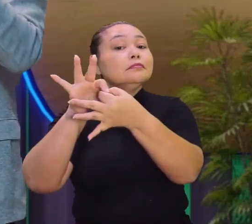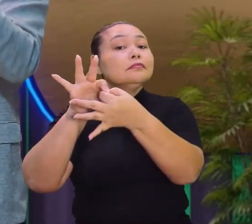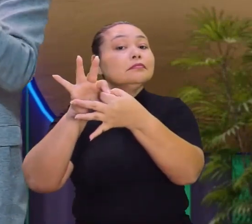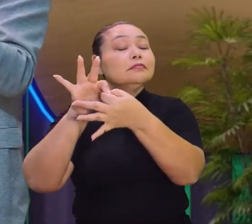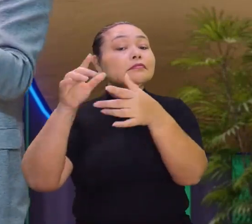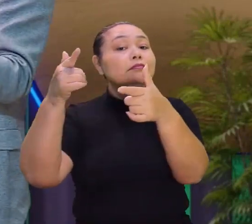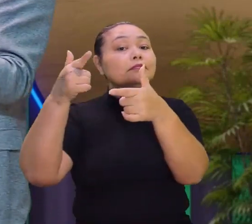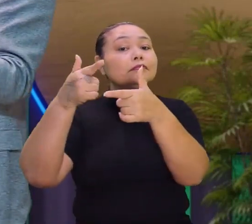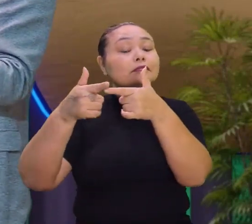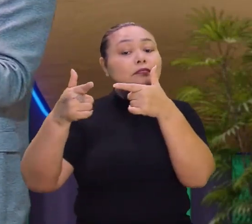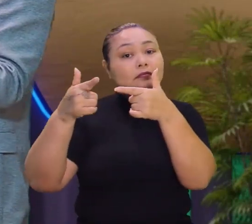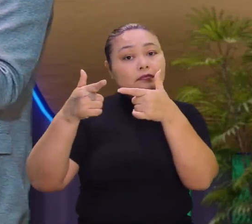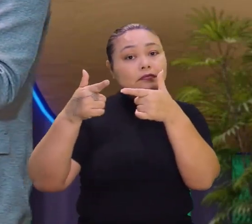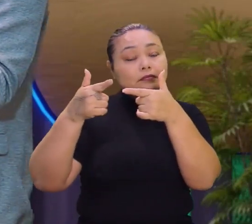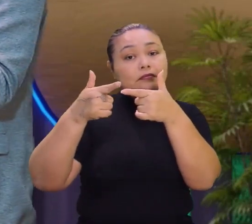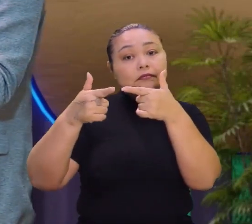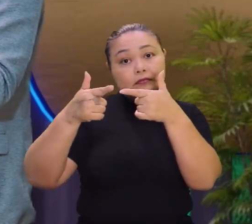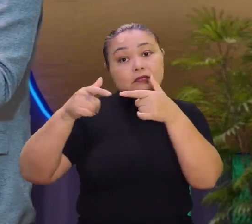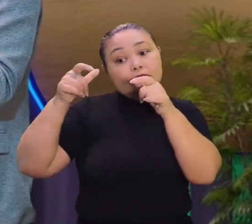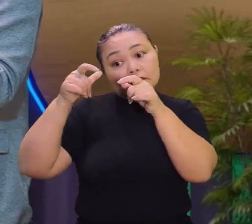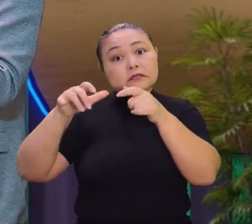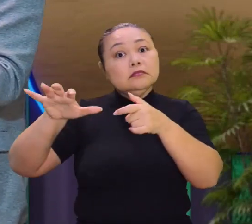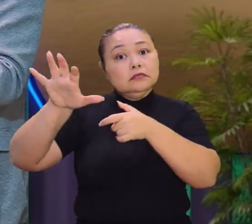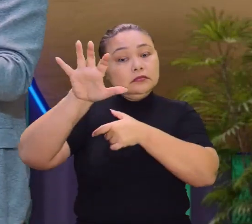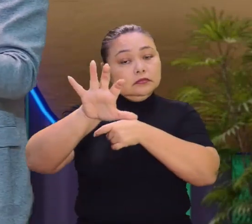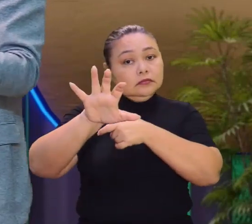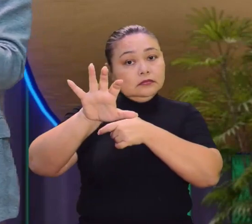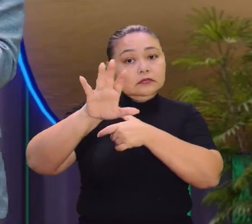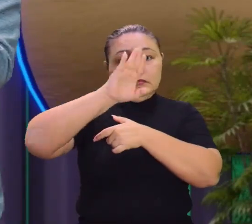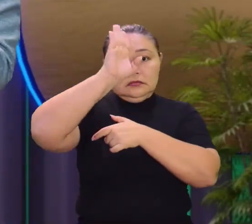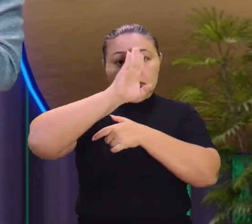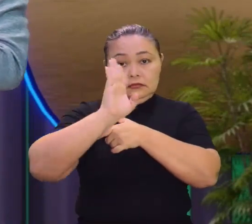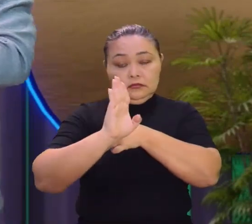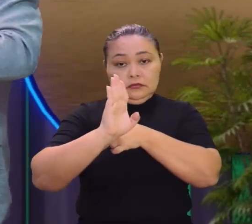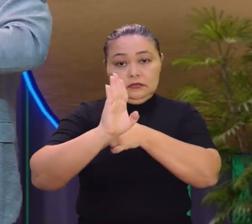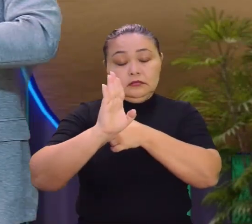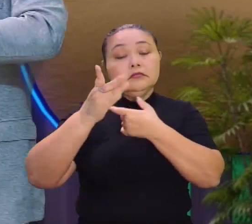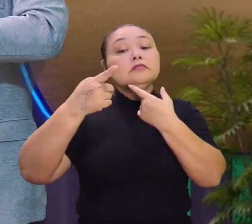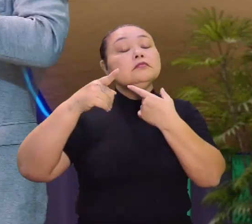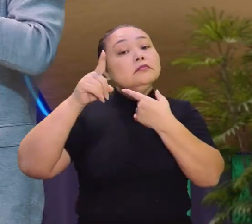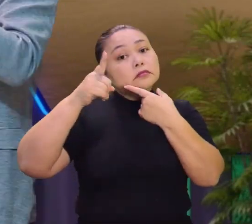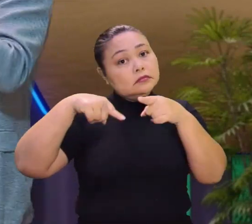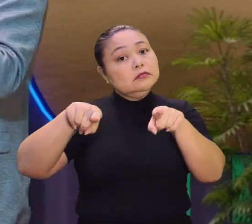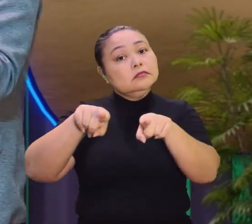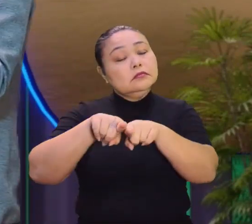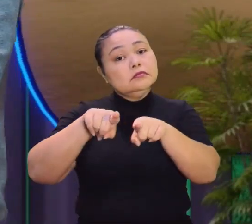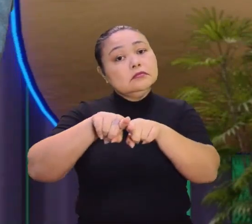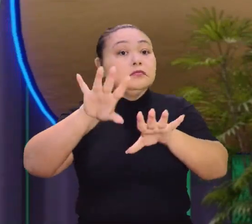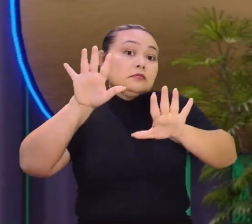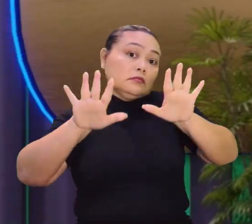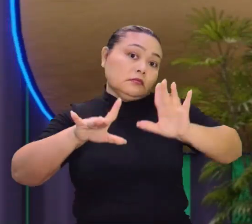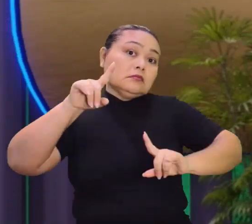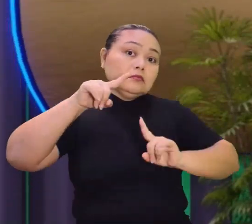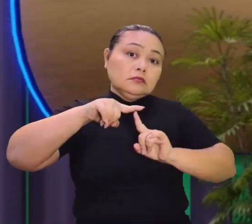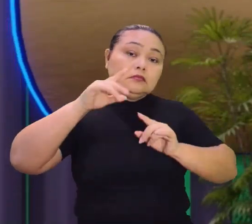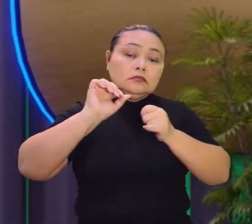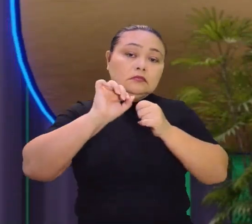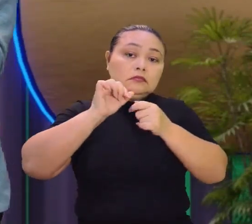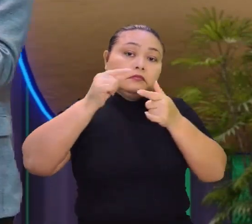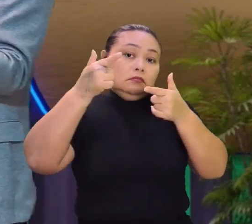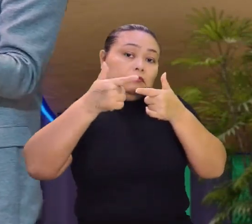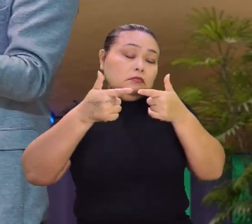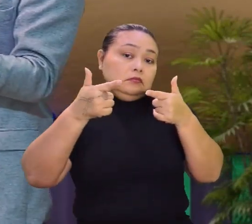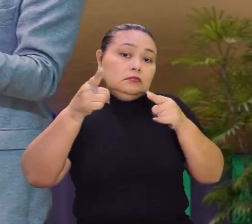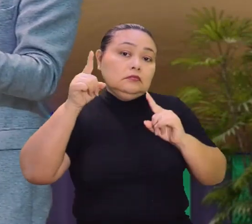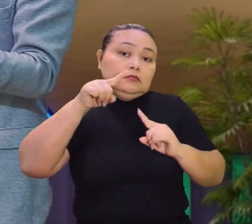ao impacto que pode causar a nível regional, Brasil e, dependendo do tipo de impacto e